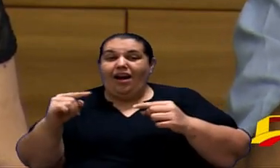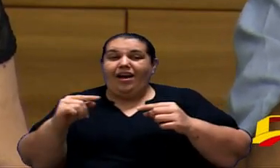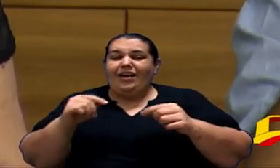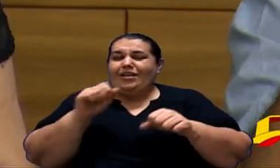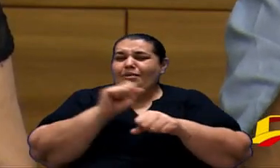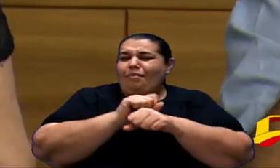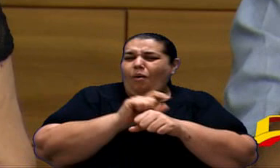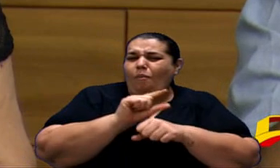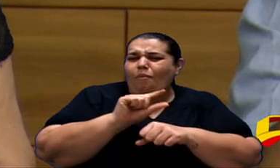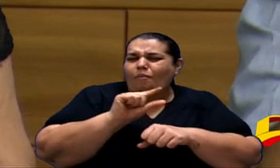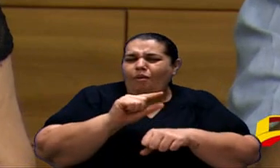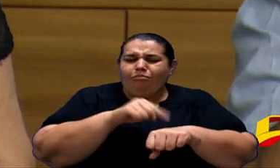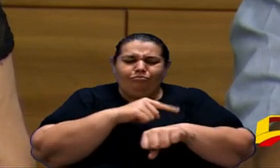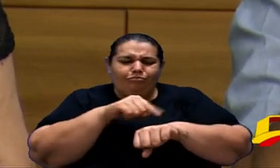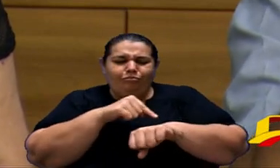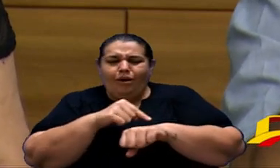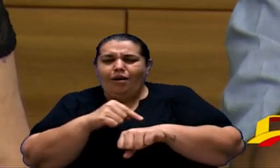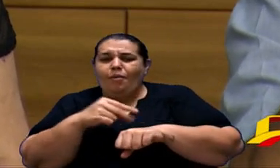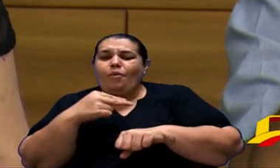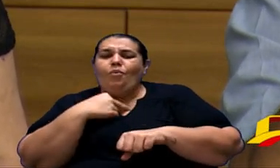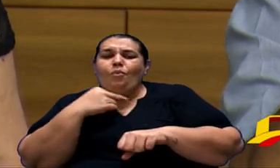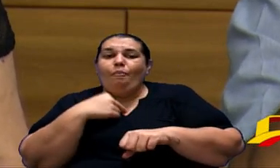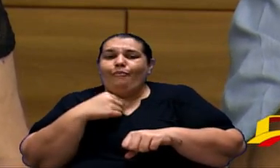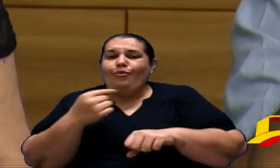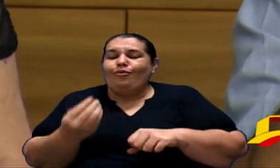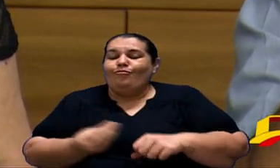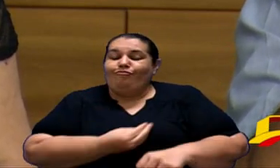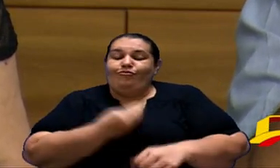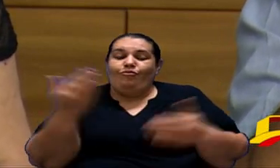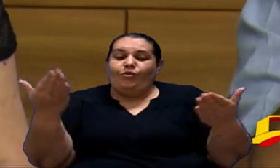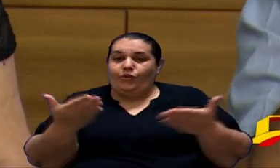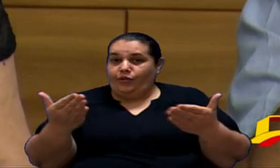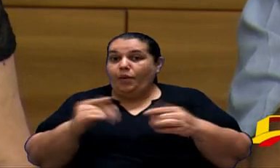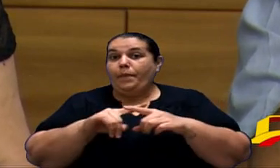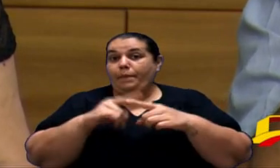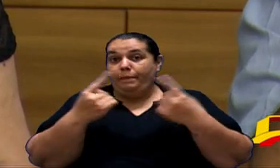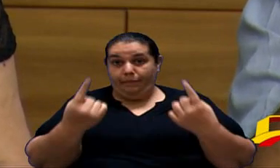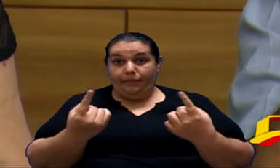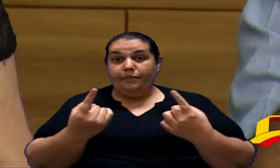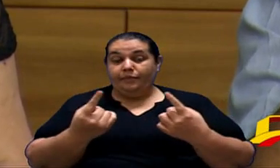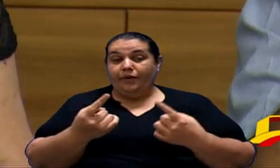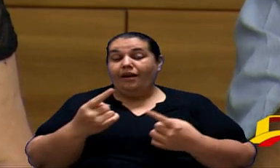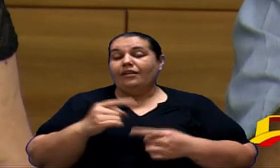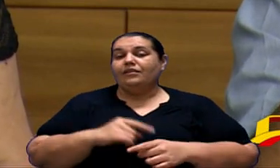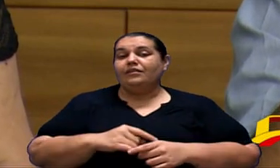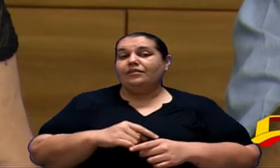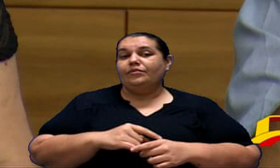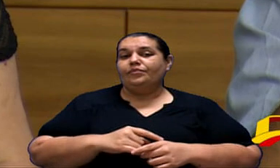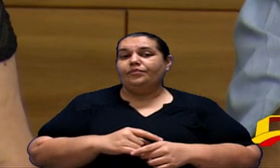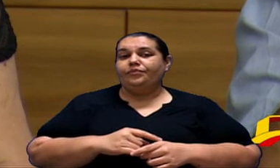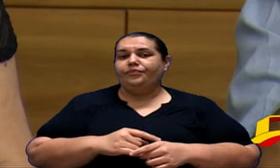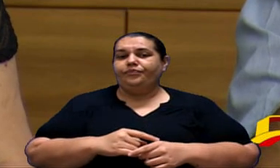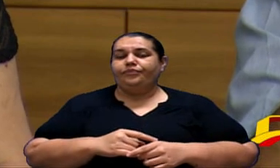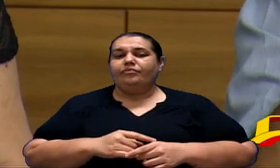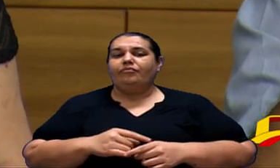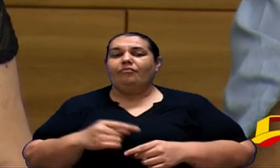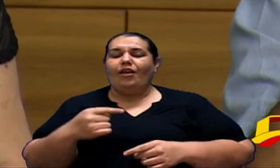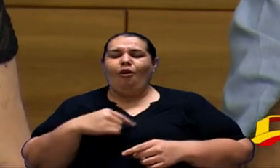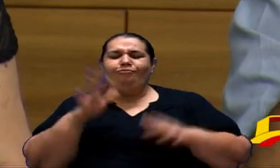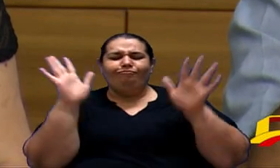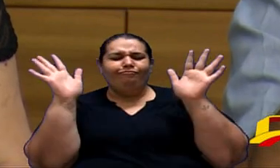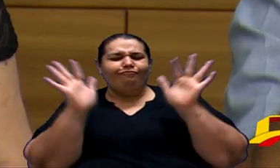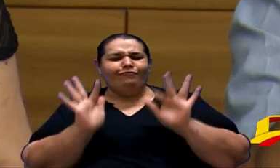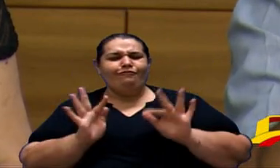de horário então ele não pode estar presente aqui hoje mas eu estou muito contente mesmo de olhar